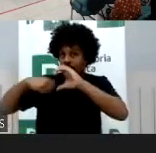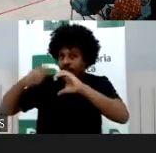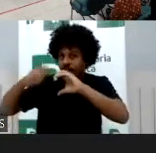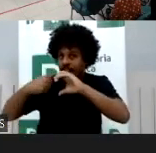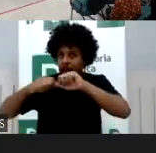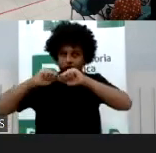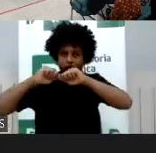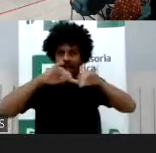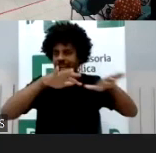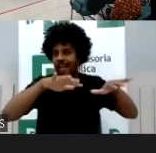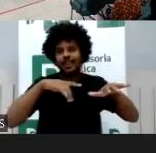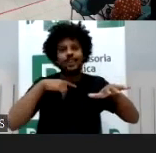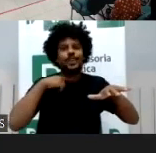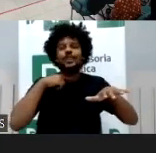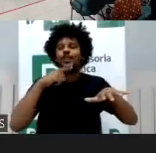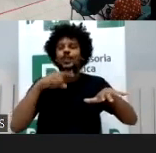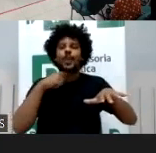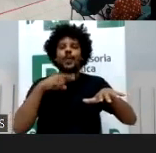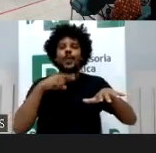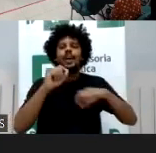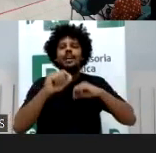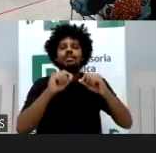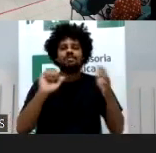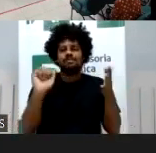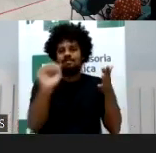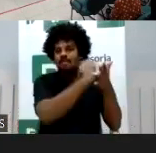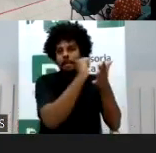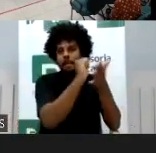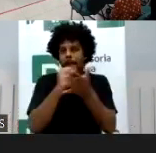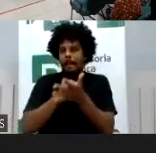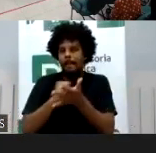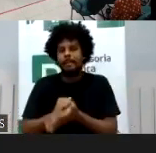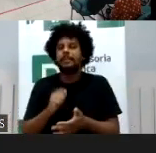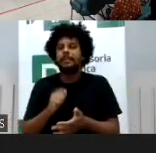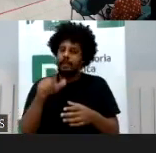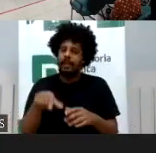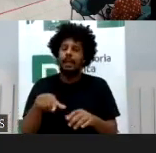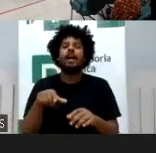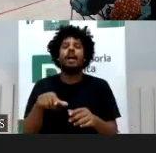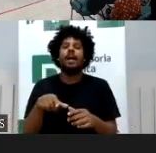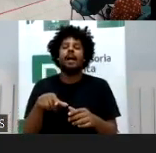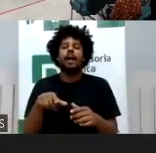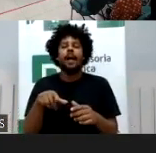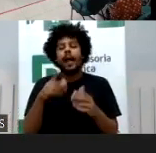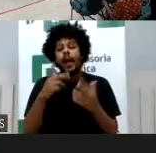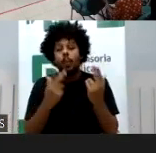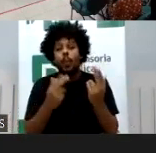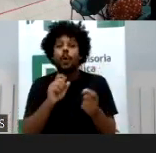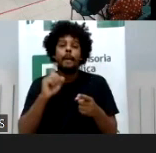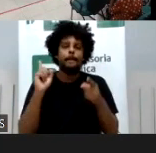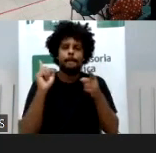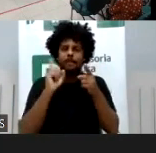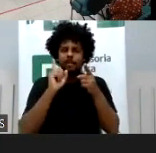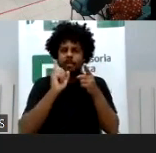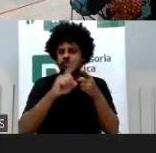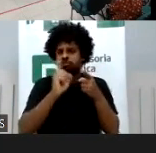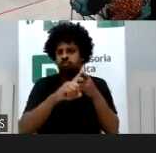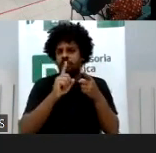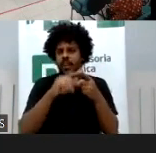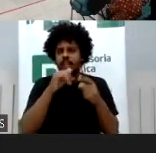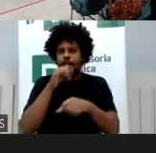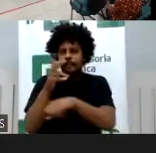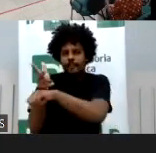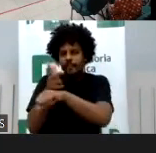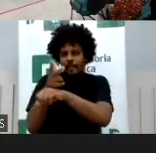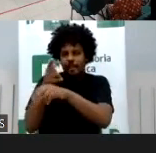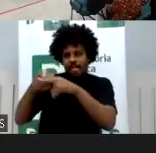também da vingança pornográfica, do porn revenge e outros tantos fenômenos, é o mundo em que o charity acontece. Então, por que que eu falo desse